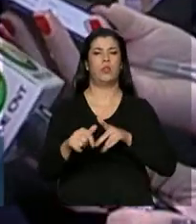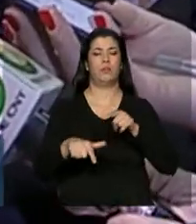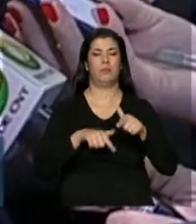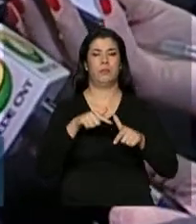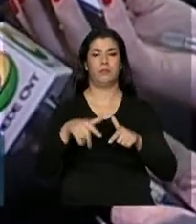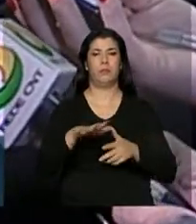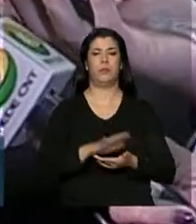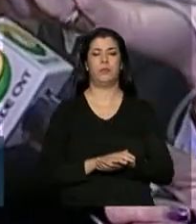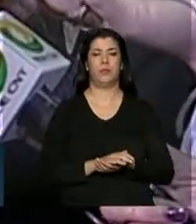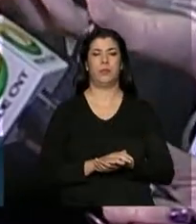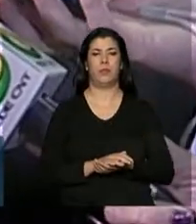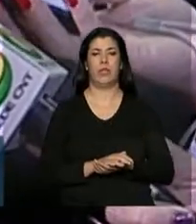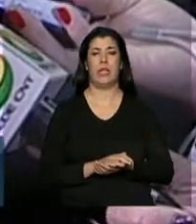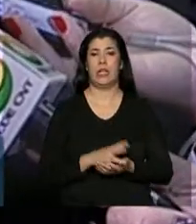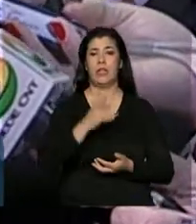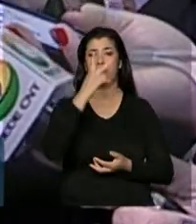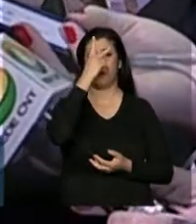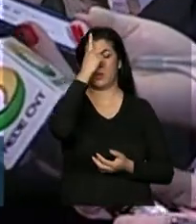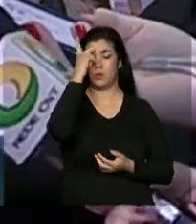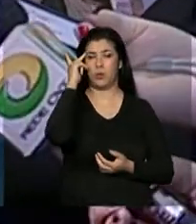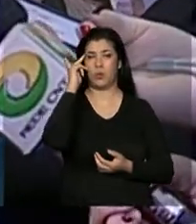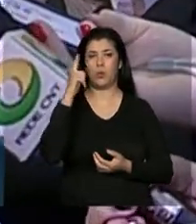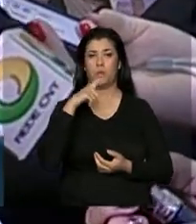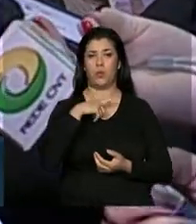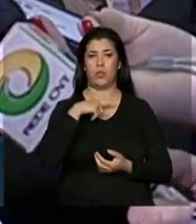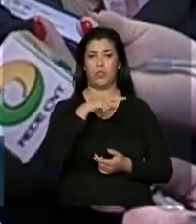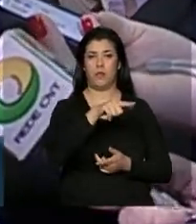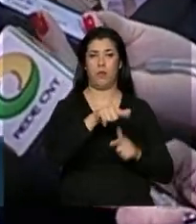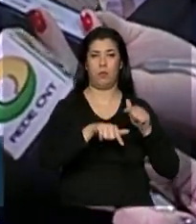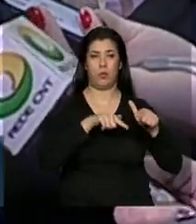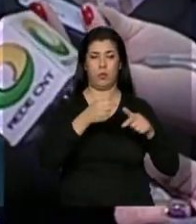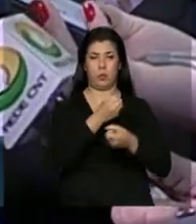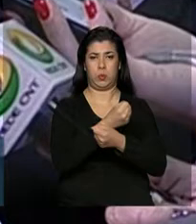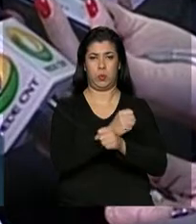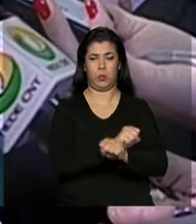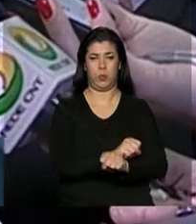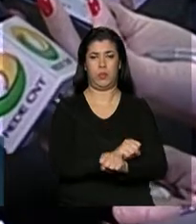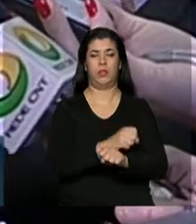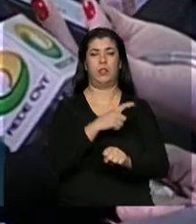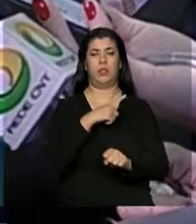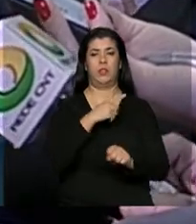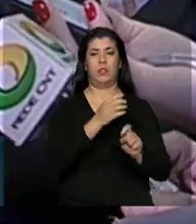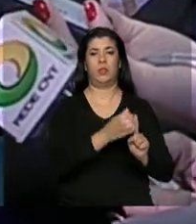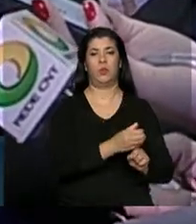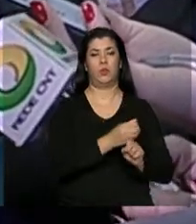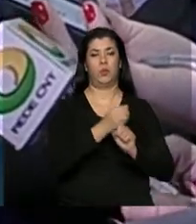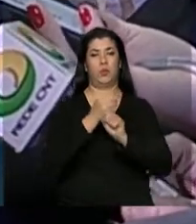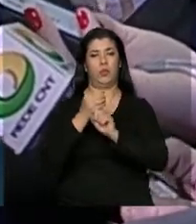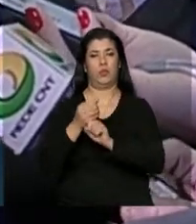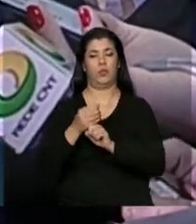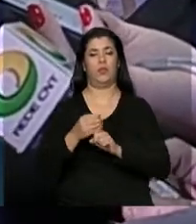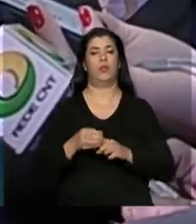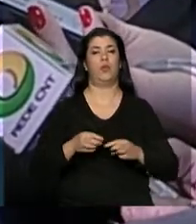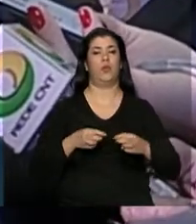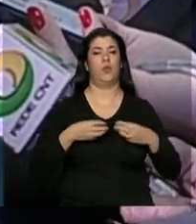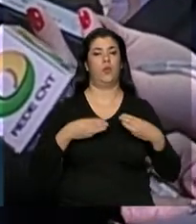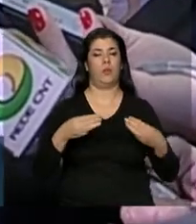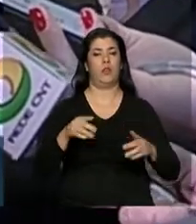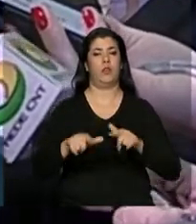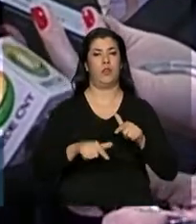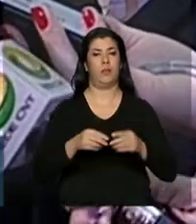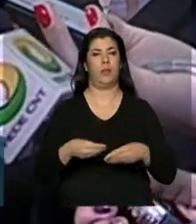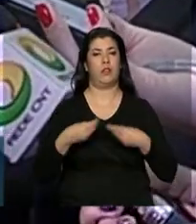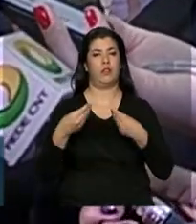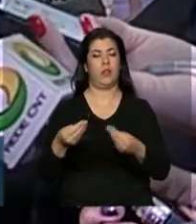As pessoas resgatadas do trabalho escravo, cabe ao Ministério oferecer a ele